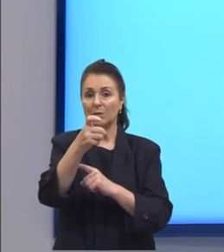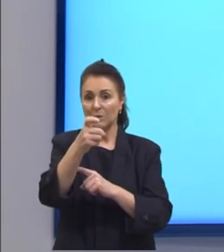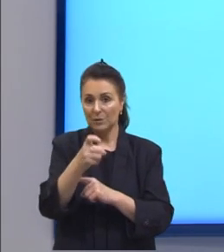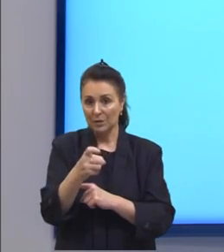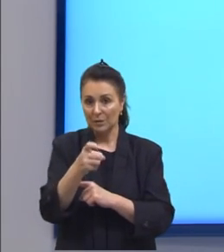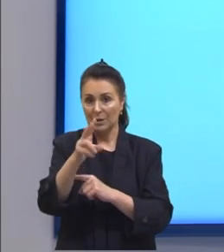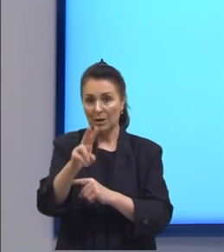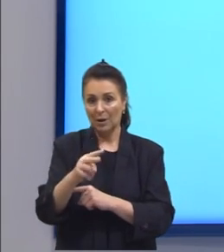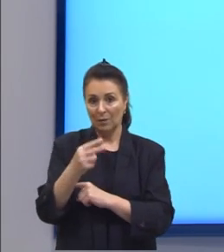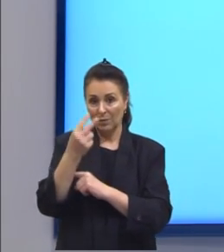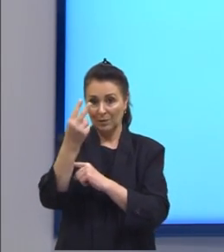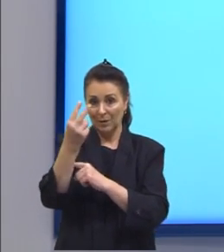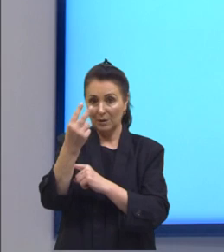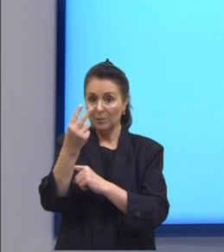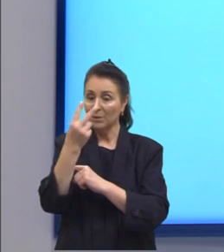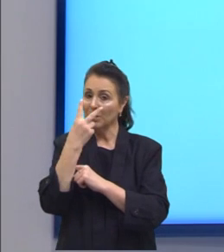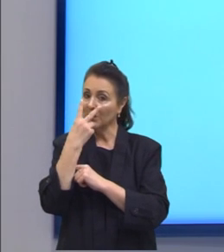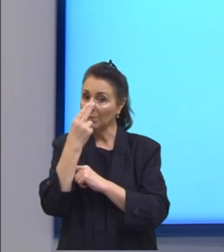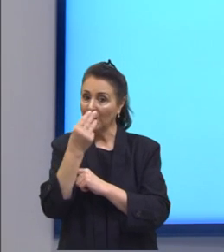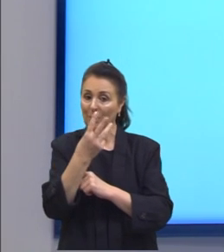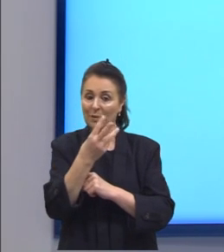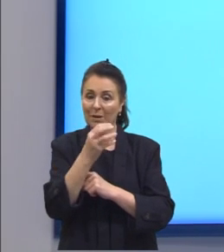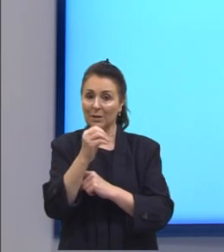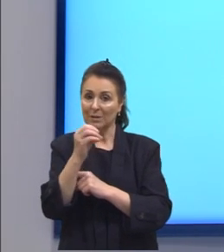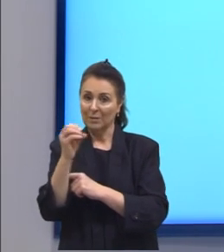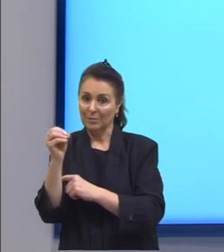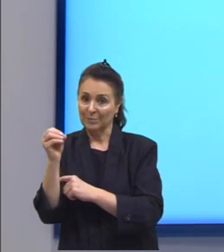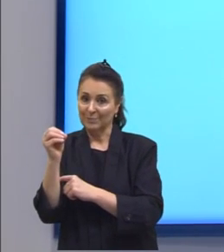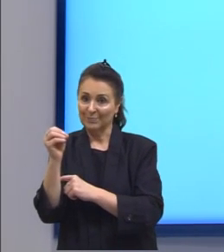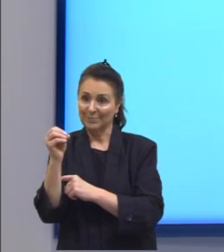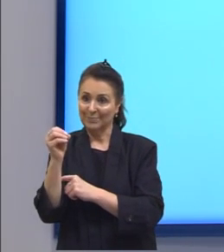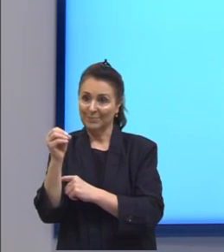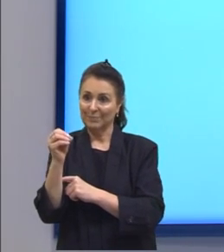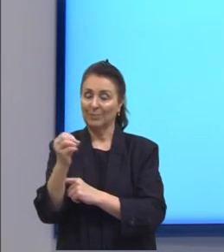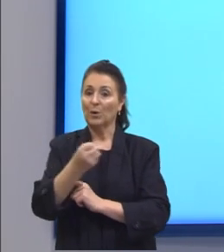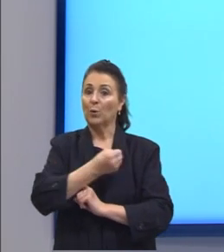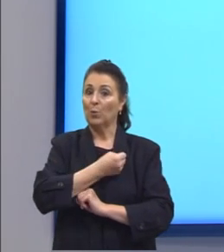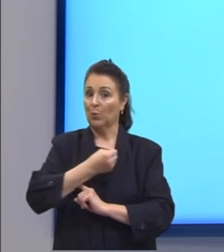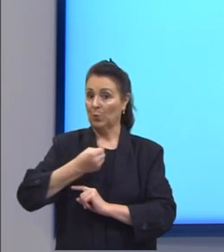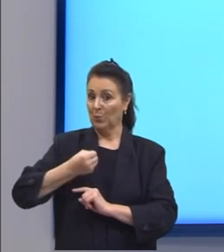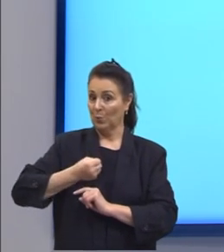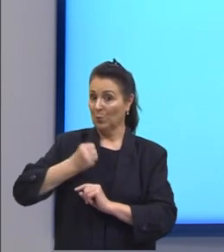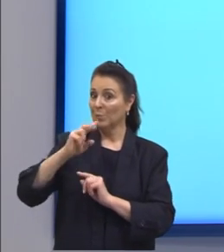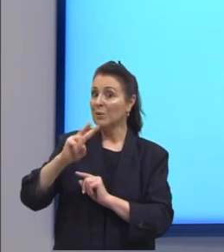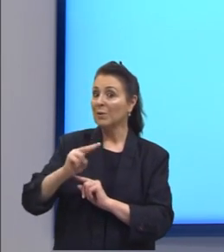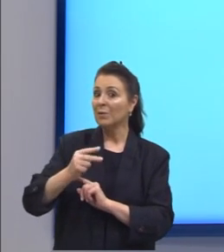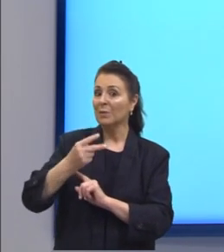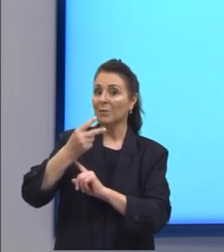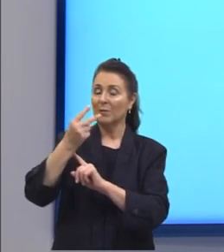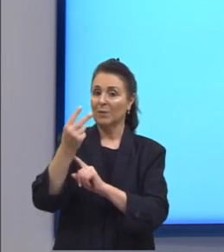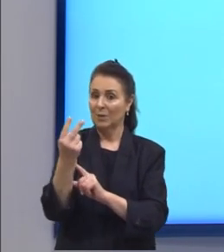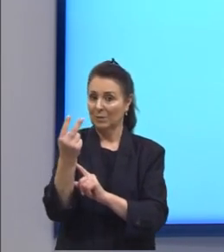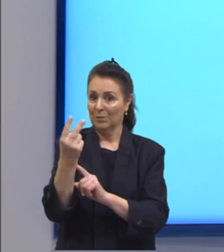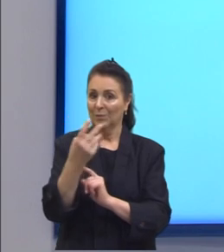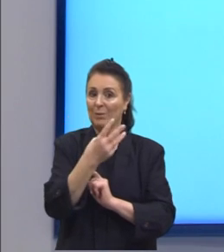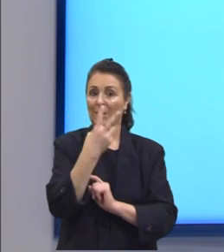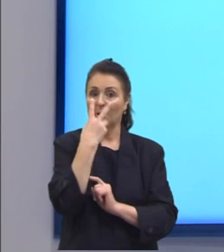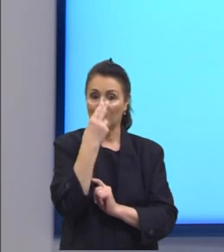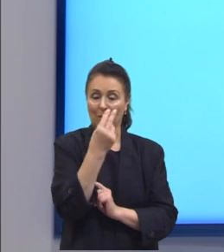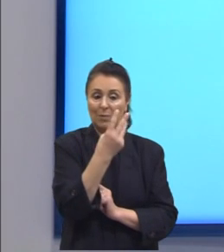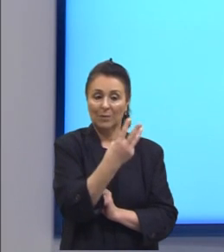a 300 aí volta né o número que elevado ao quadrado resulta em 300